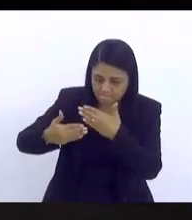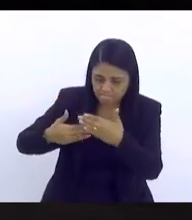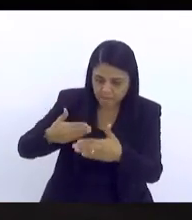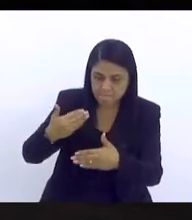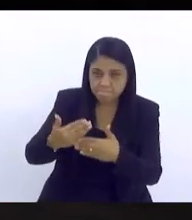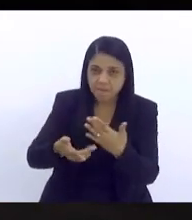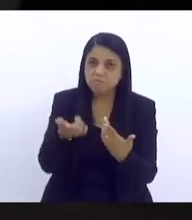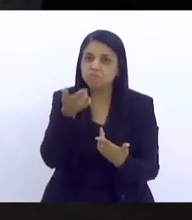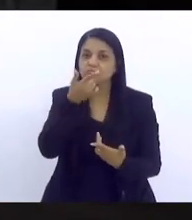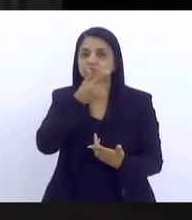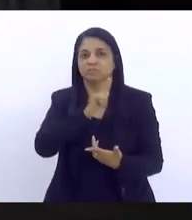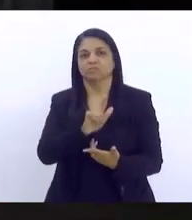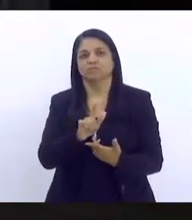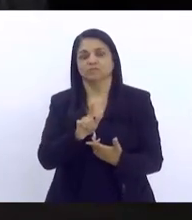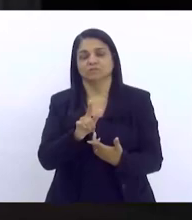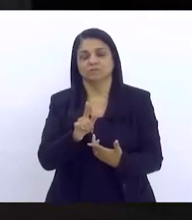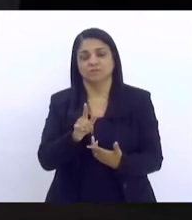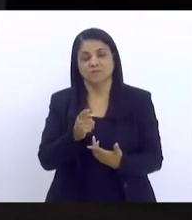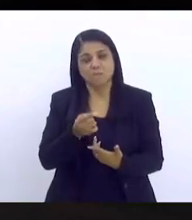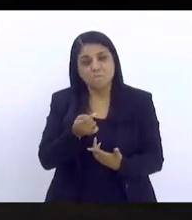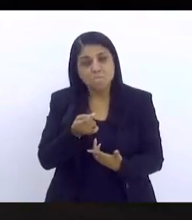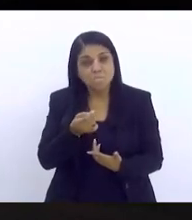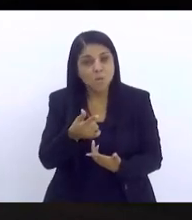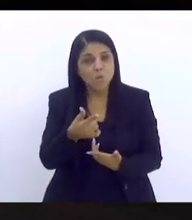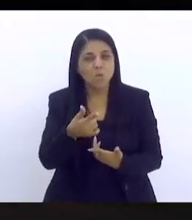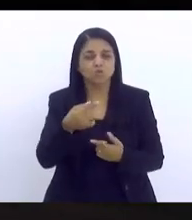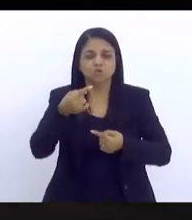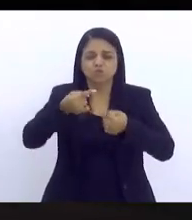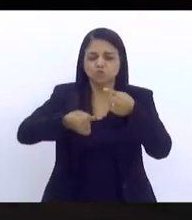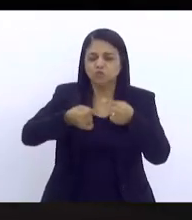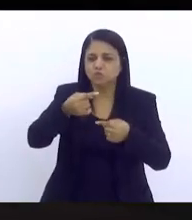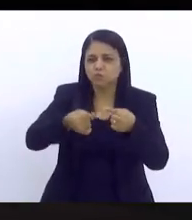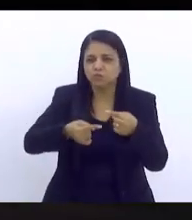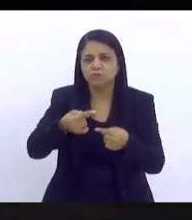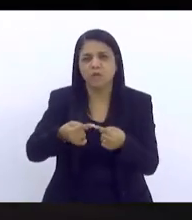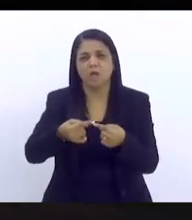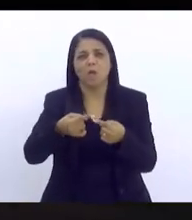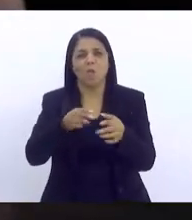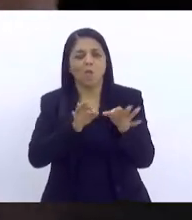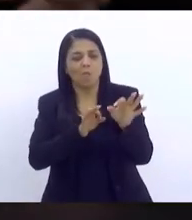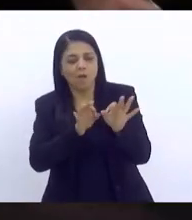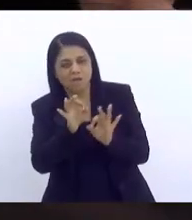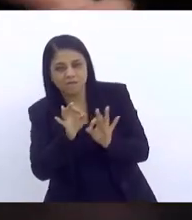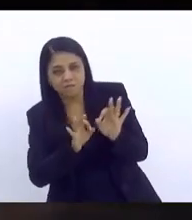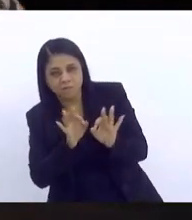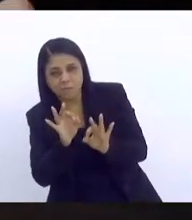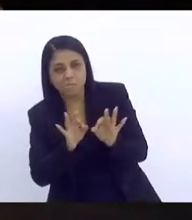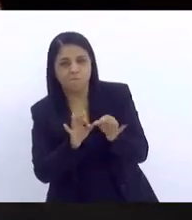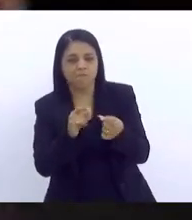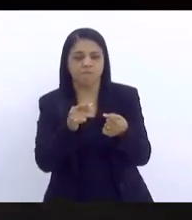E aí, fluxo de trabalho, discussão de caso, planejamento